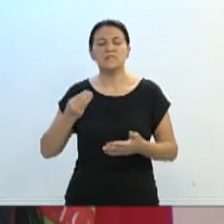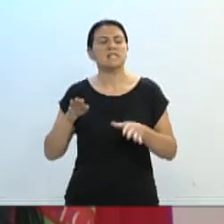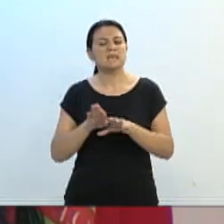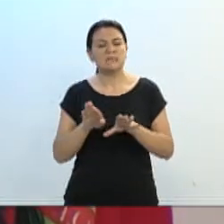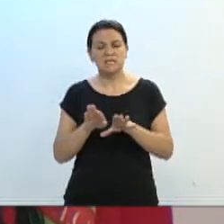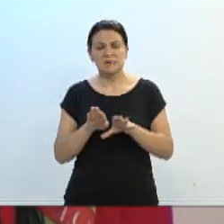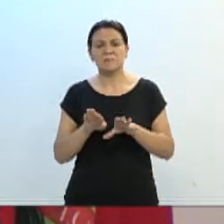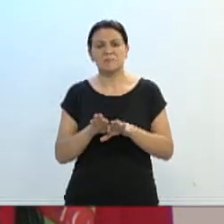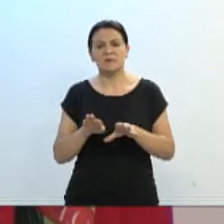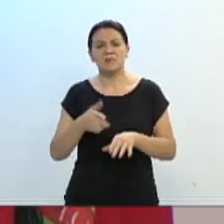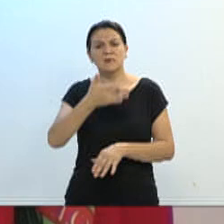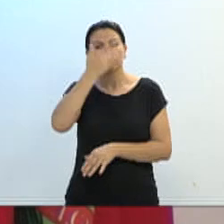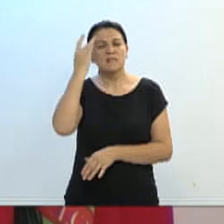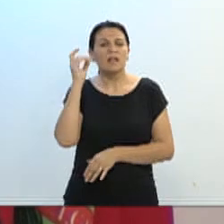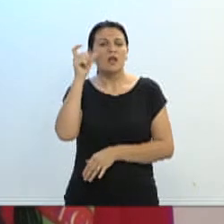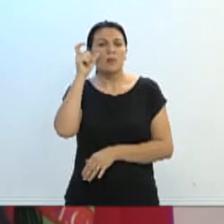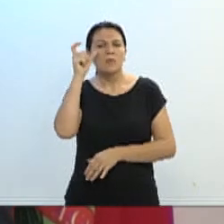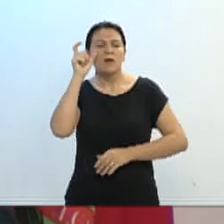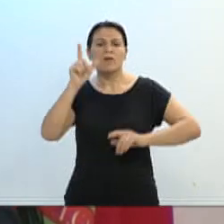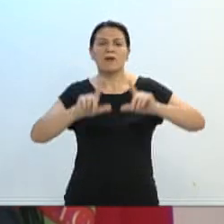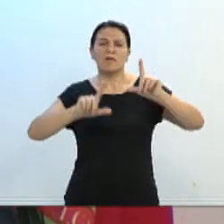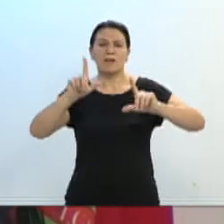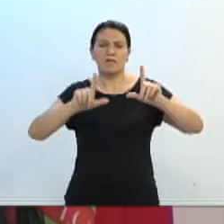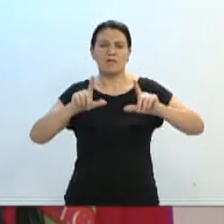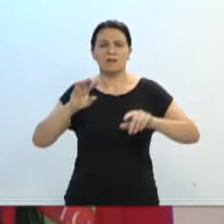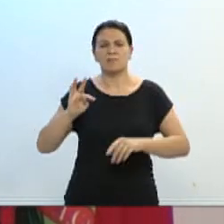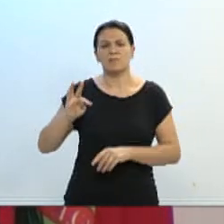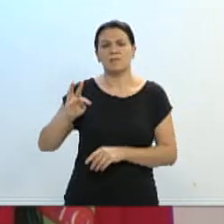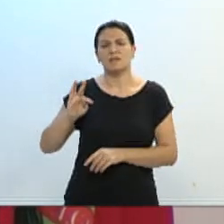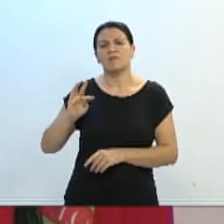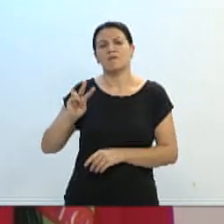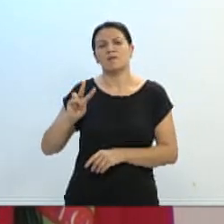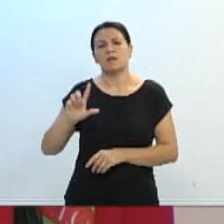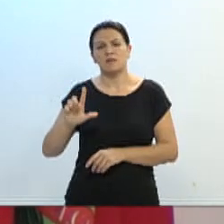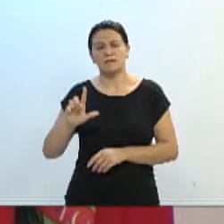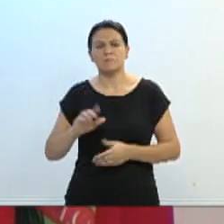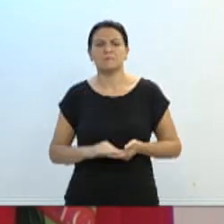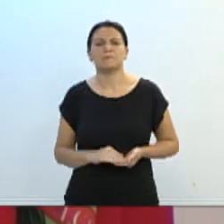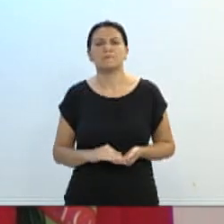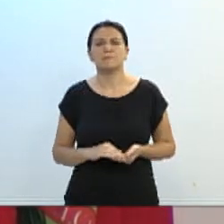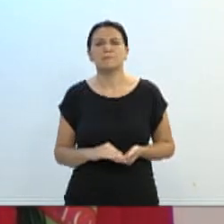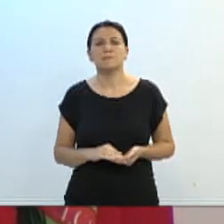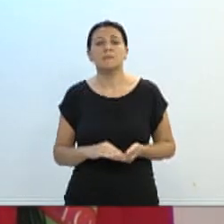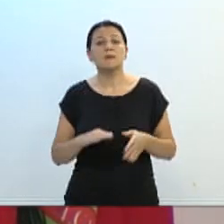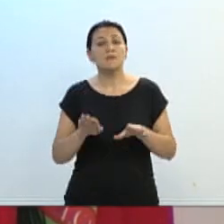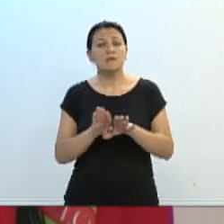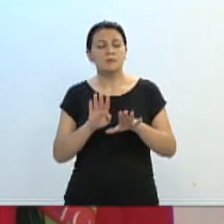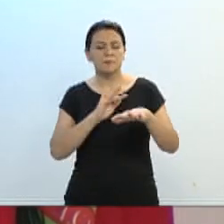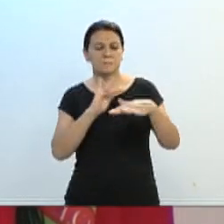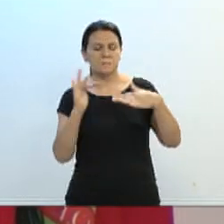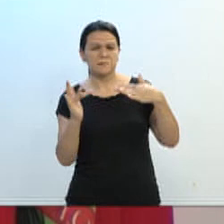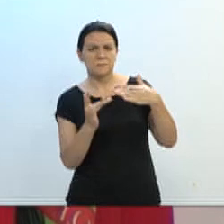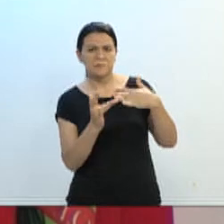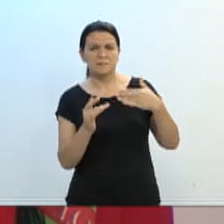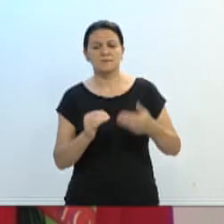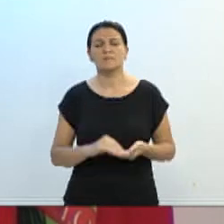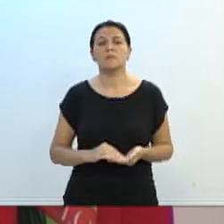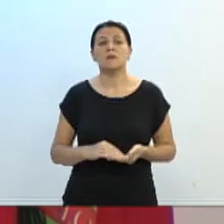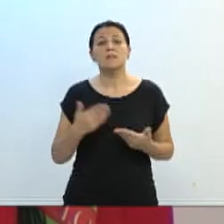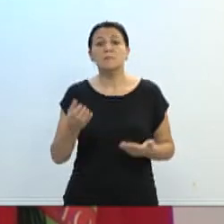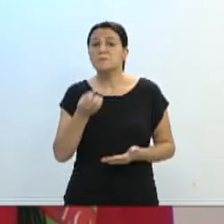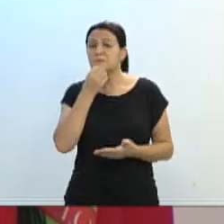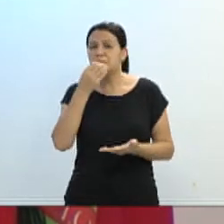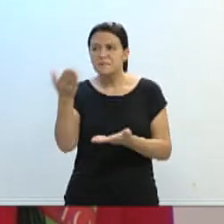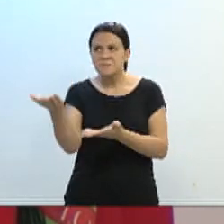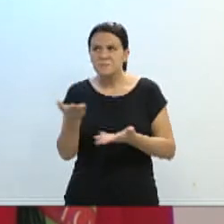quem nos acompanha ao vivo pela TVL e pelas mídias sociais. Eu inicio também dando as boas-vindas à